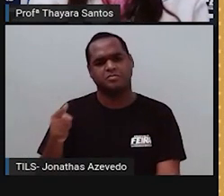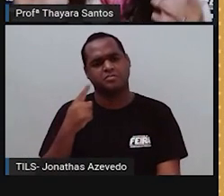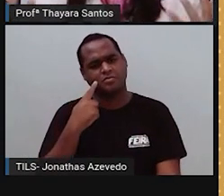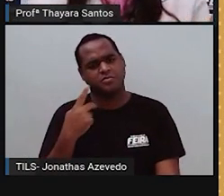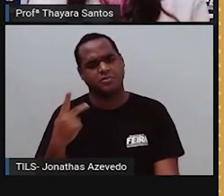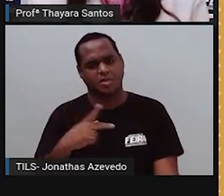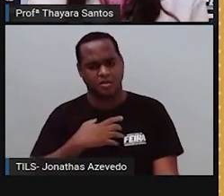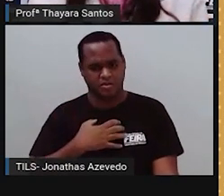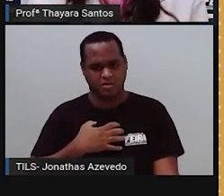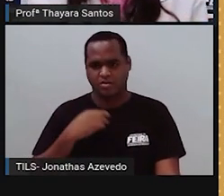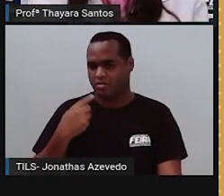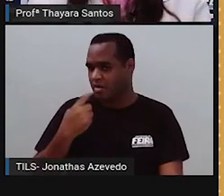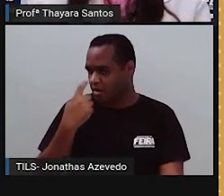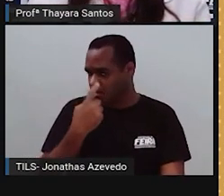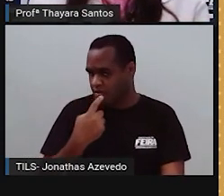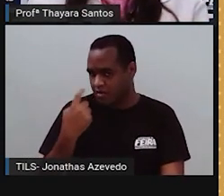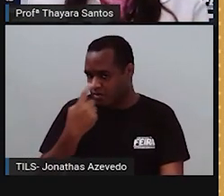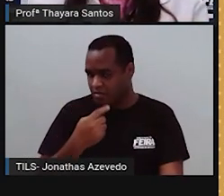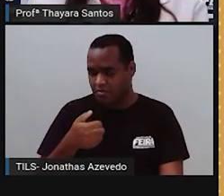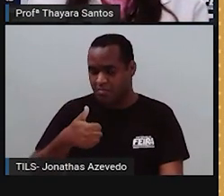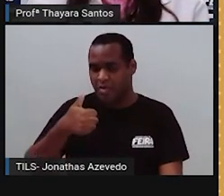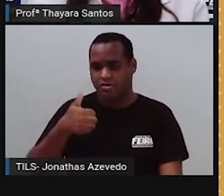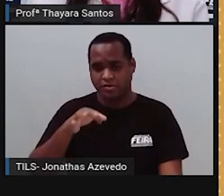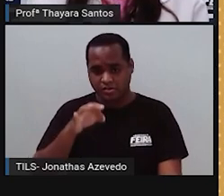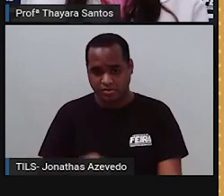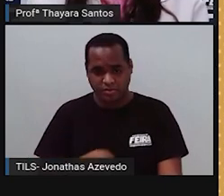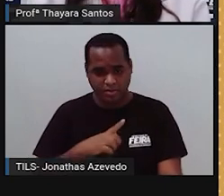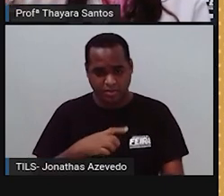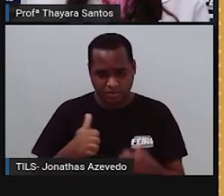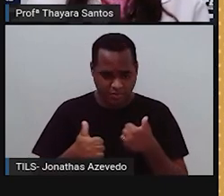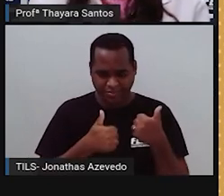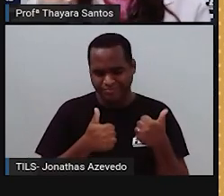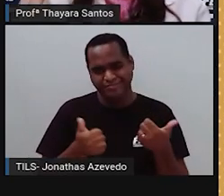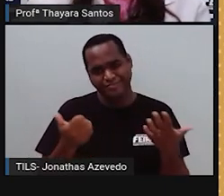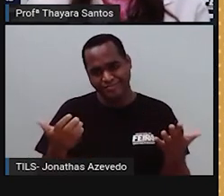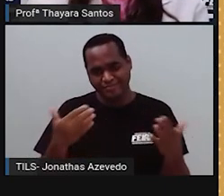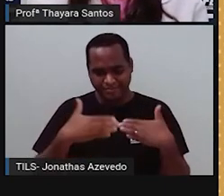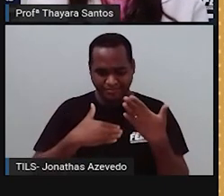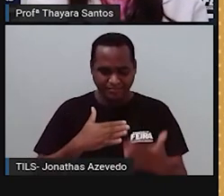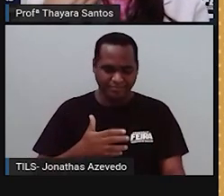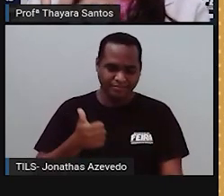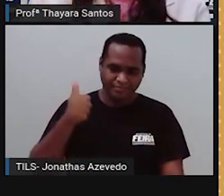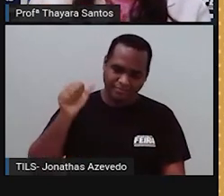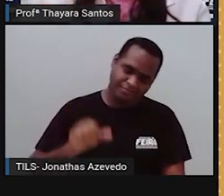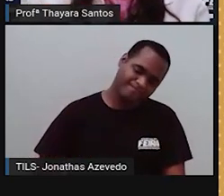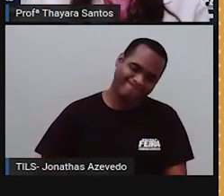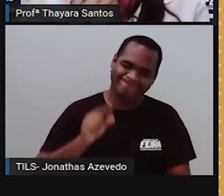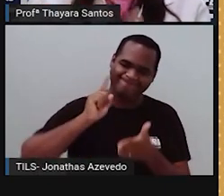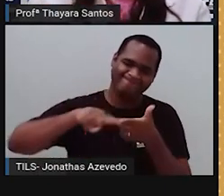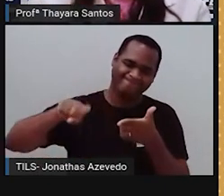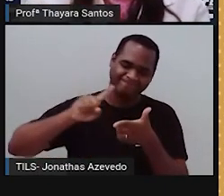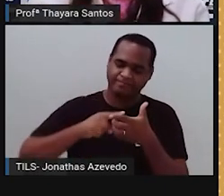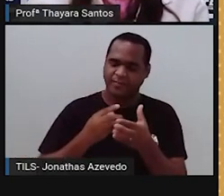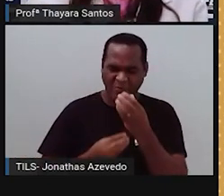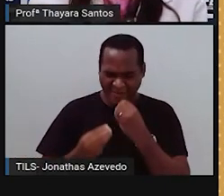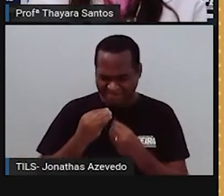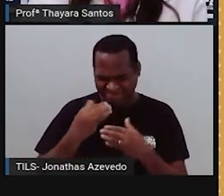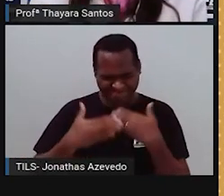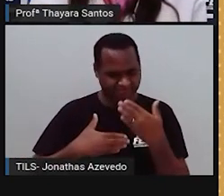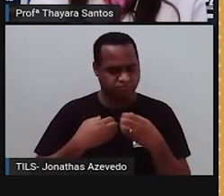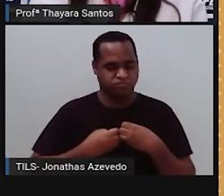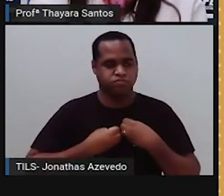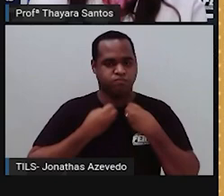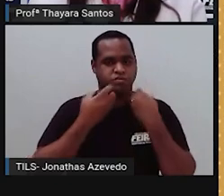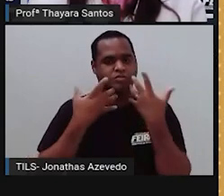sensorial, o olfato, no caso, funcionando direito naquele momento, você está correndo risco ali de comer aquele alimento e depois passar mal por causa